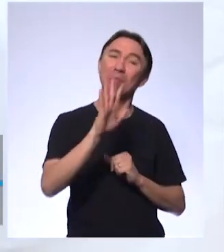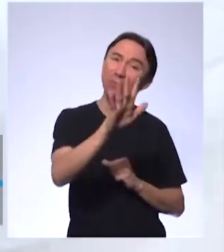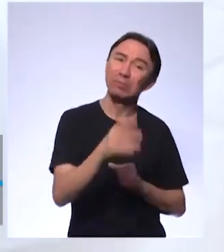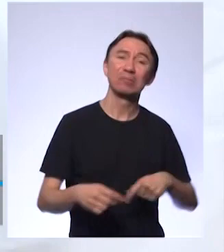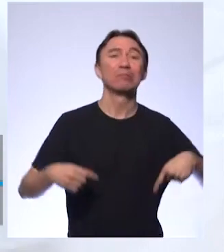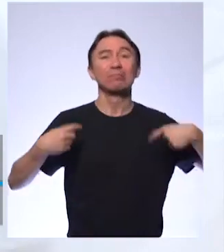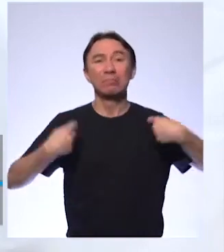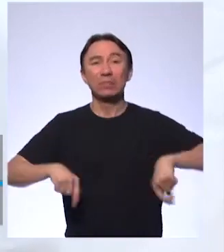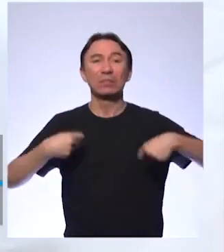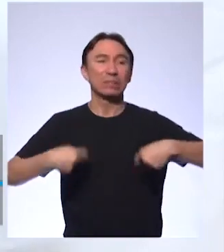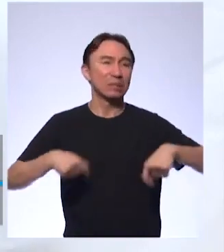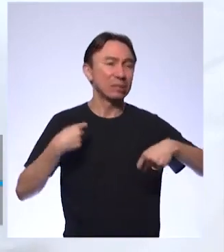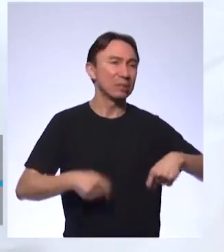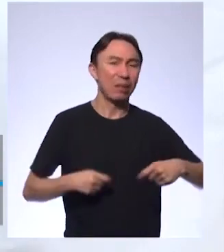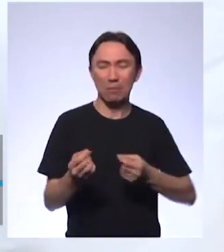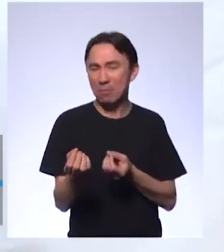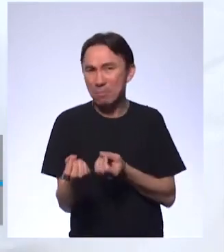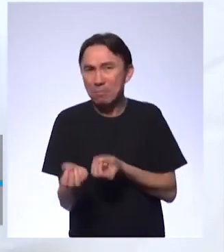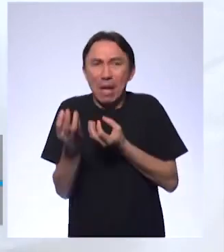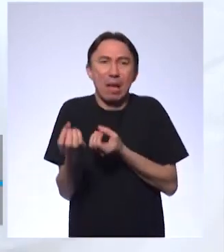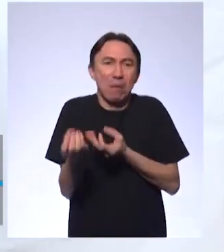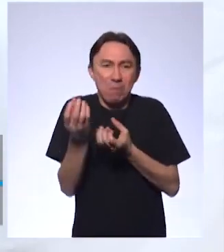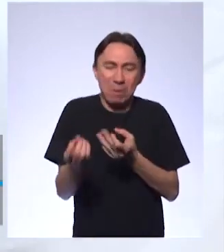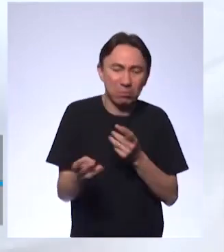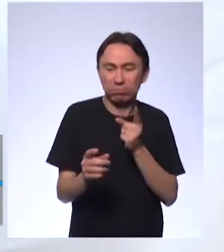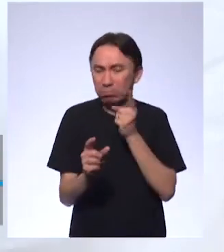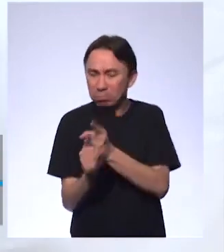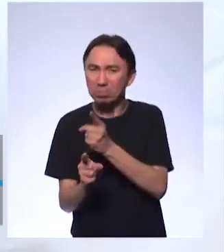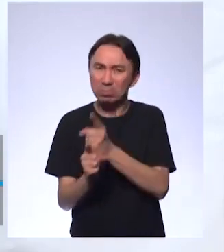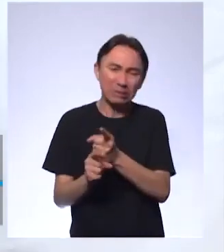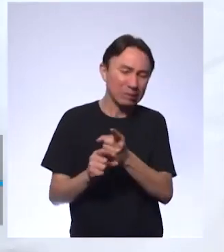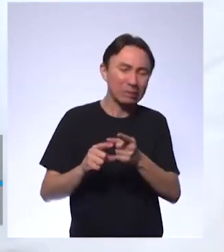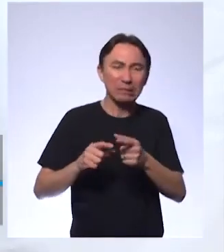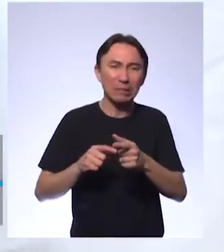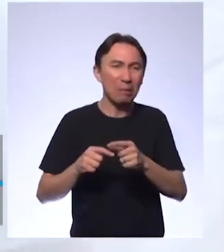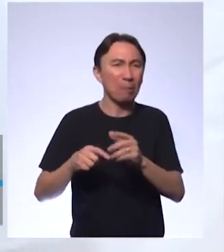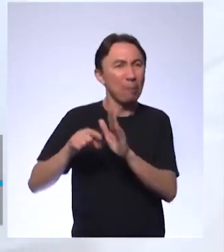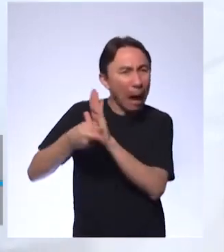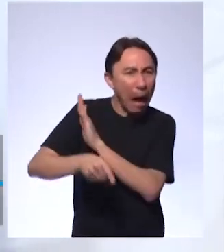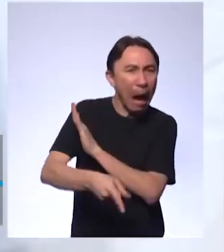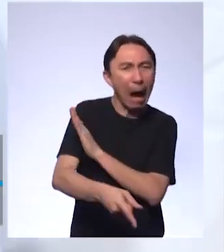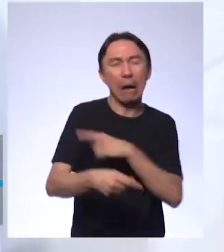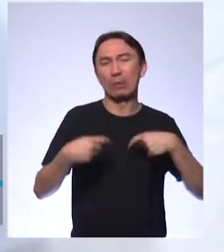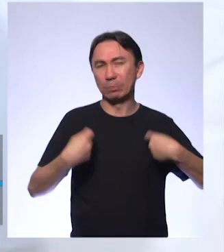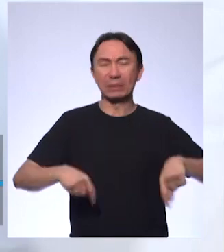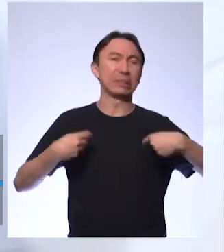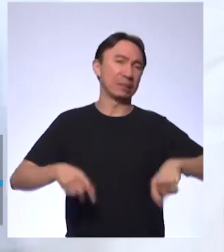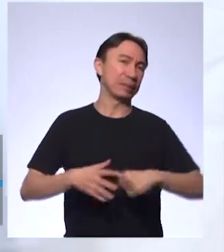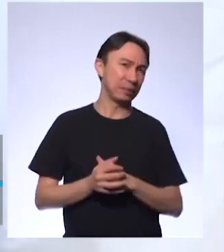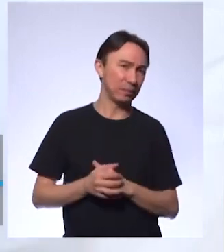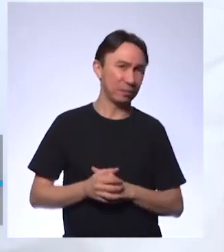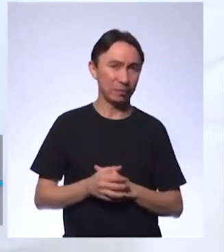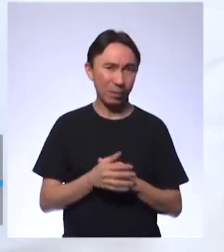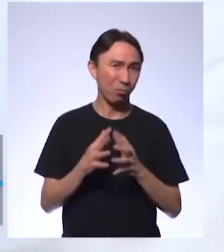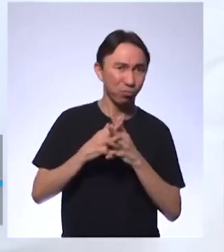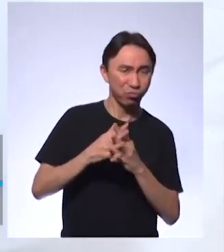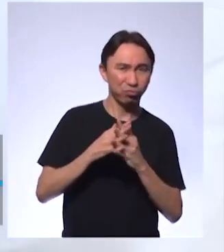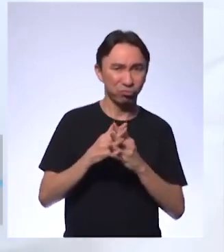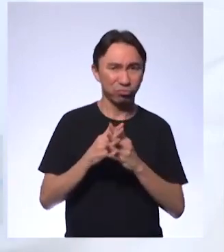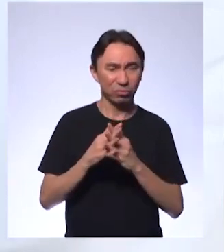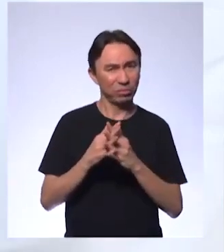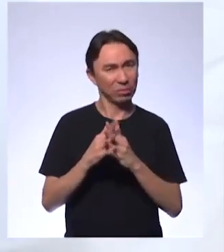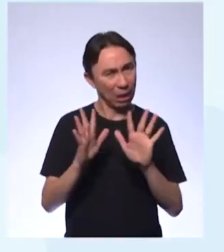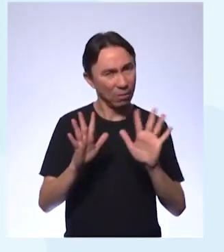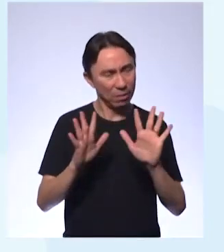melhor compilados, etc. Mas eu espero que não tenha ficado muito confuso para vocês. Então, tem aí uma